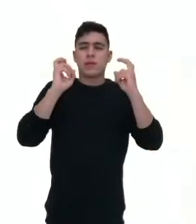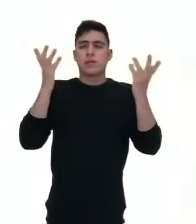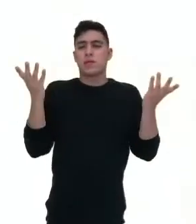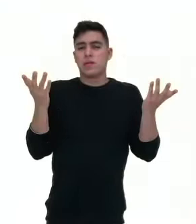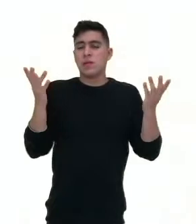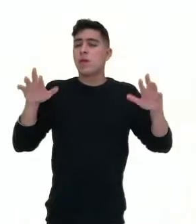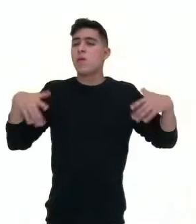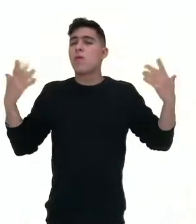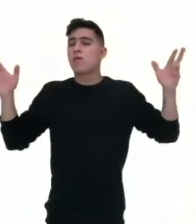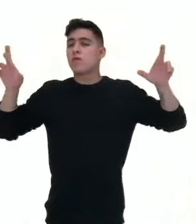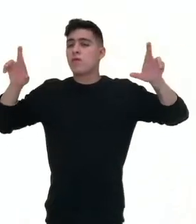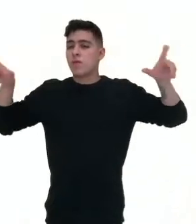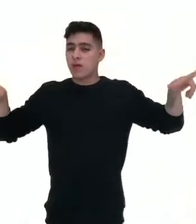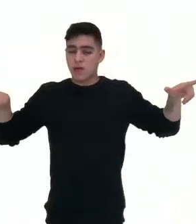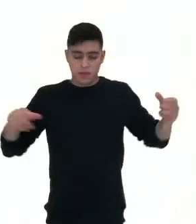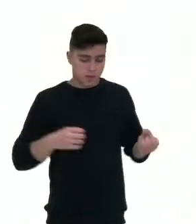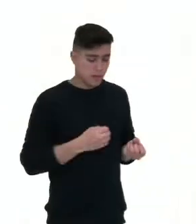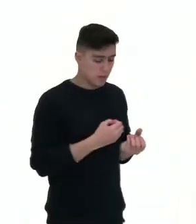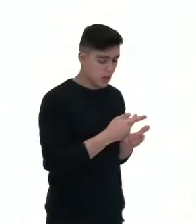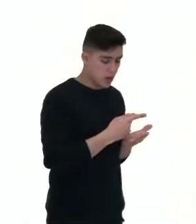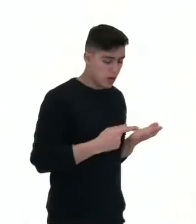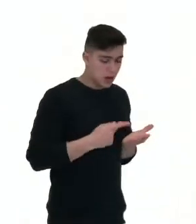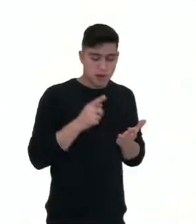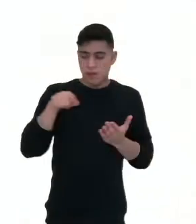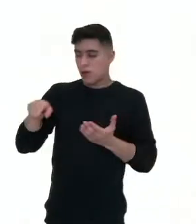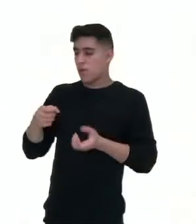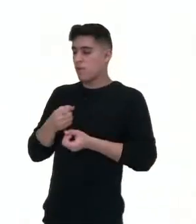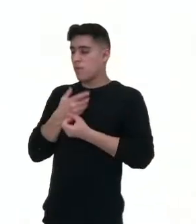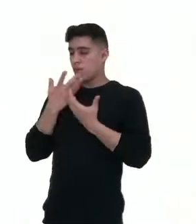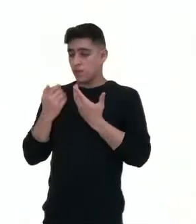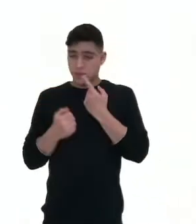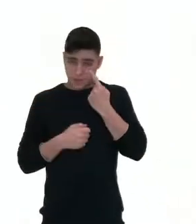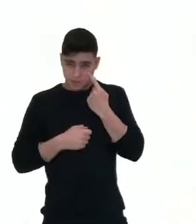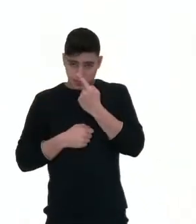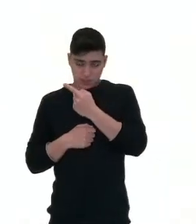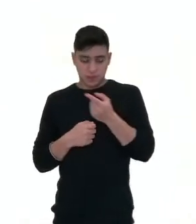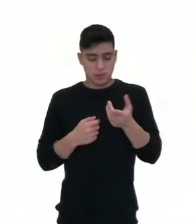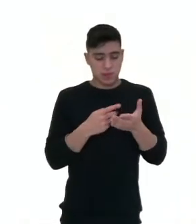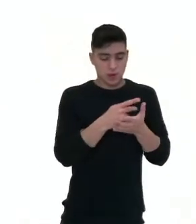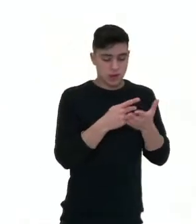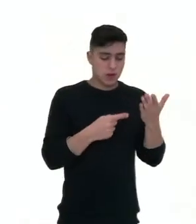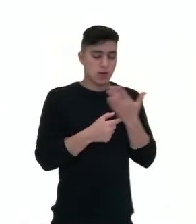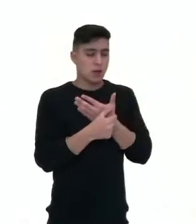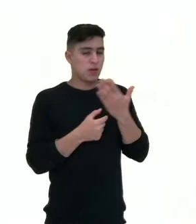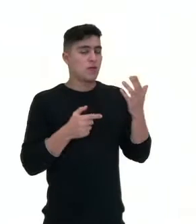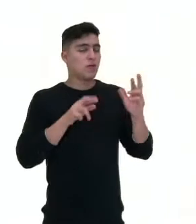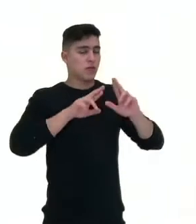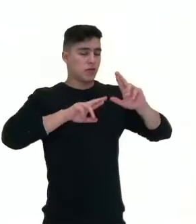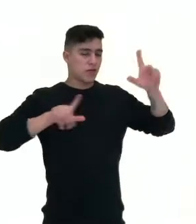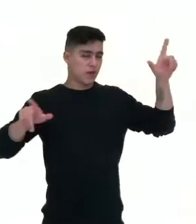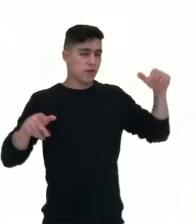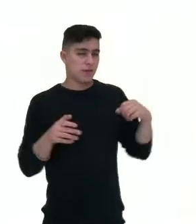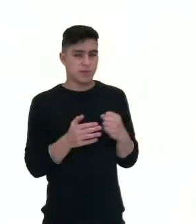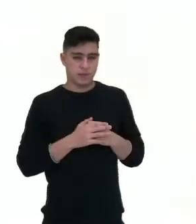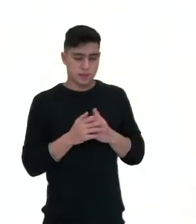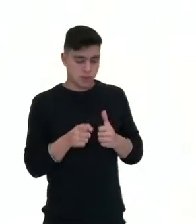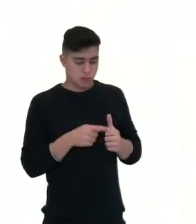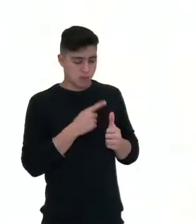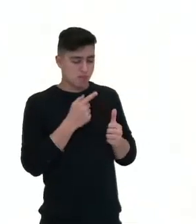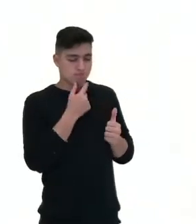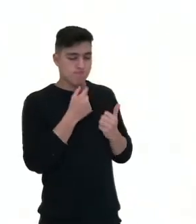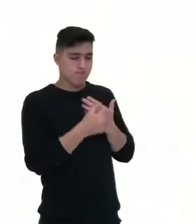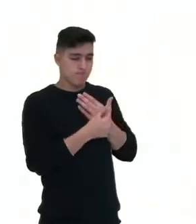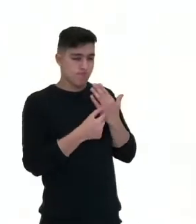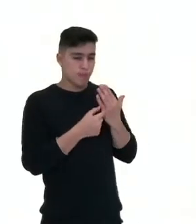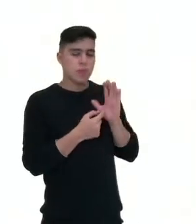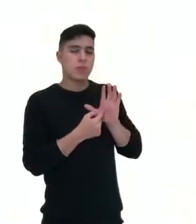poema e poesia? Você vai ler a seguir poema de poetas diferentes. O primeiro poeta que eu